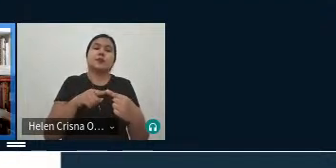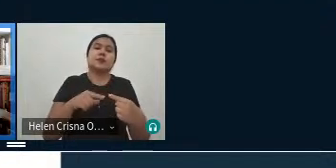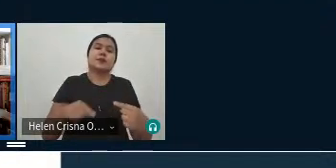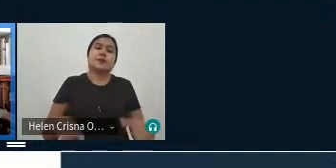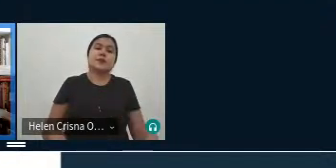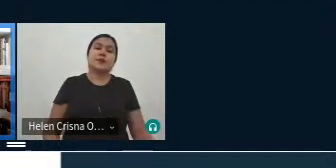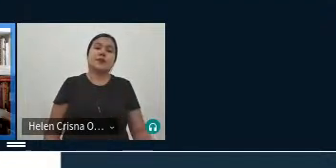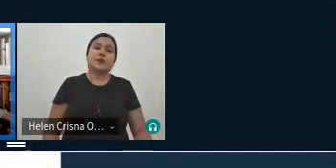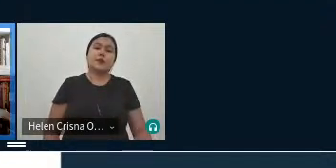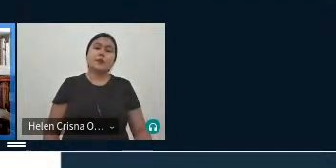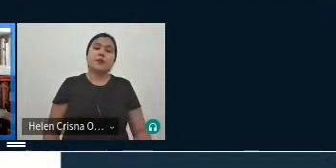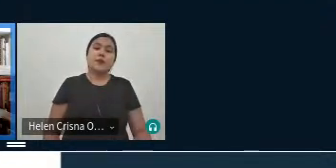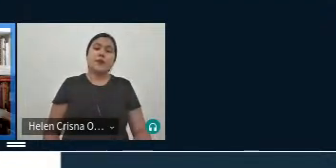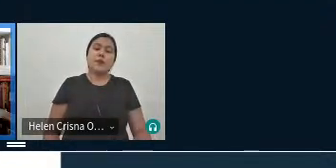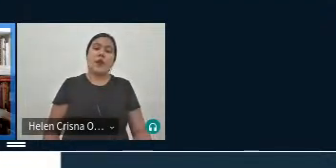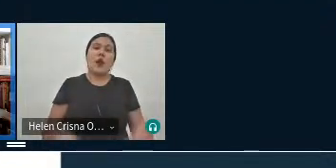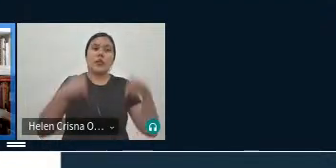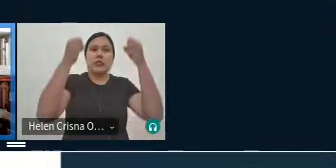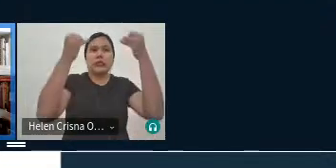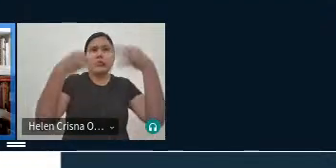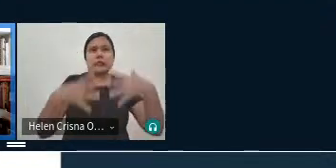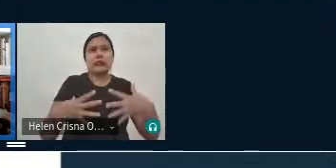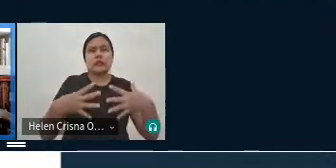de expor aqui